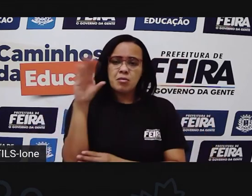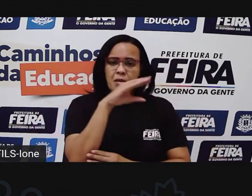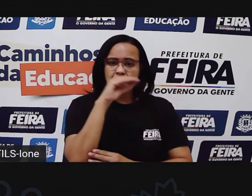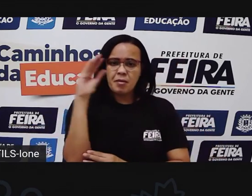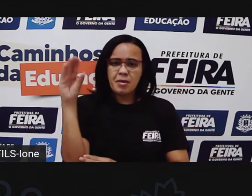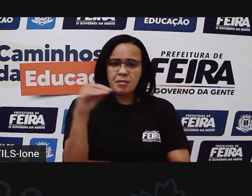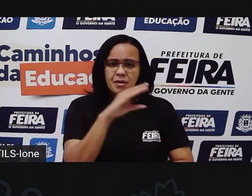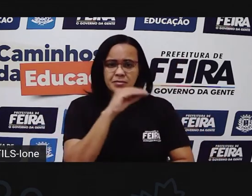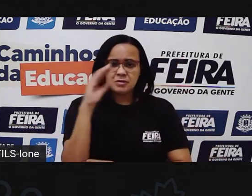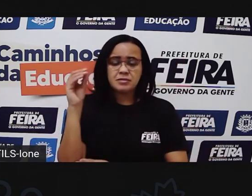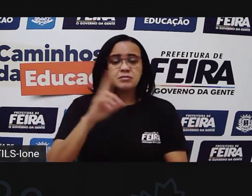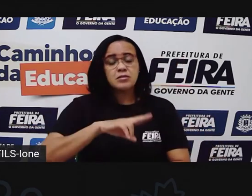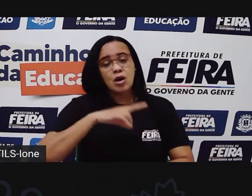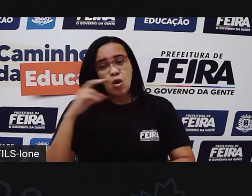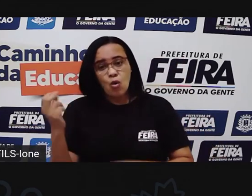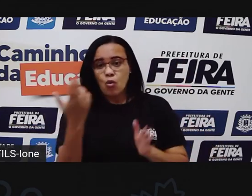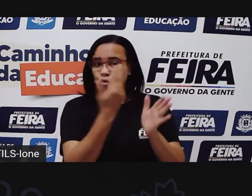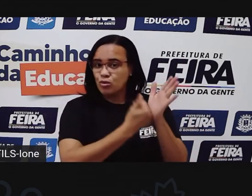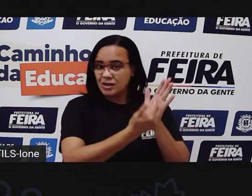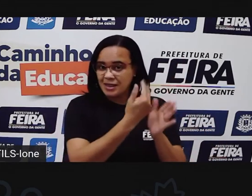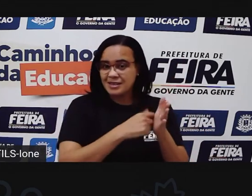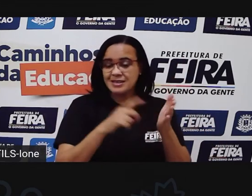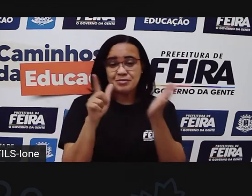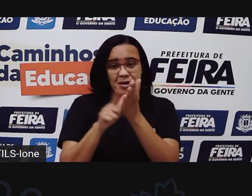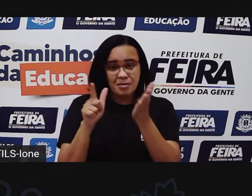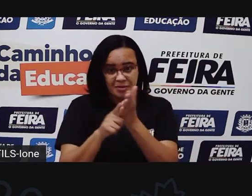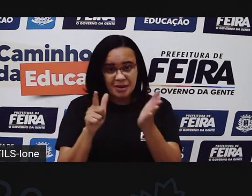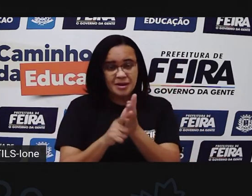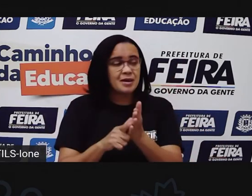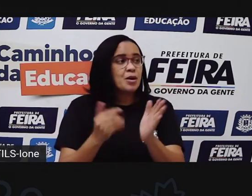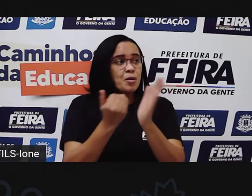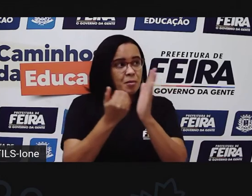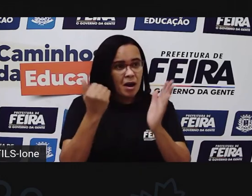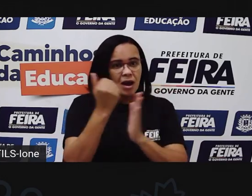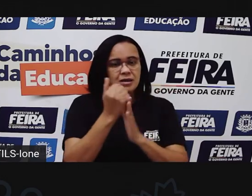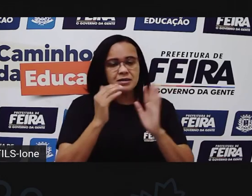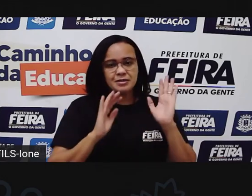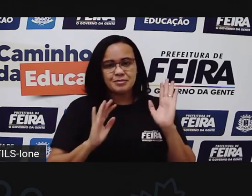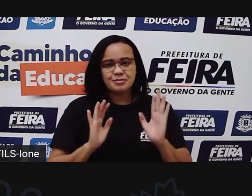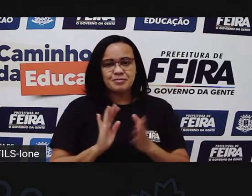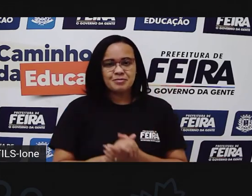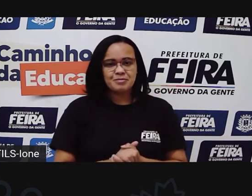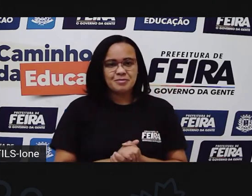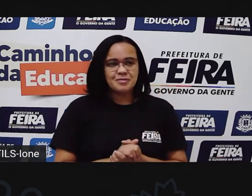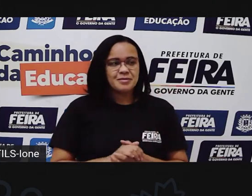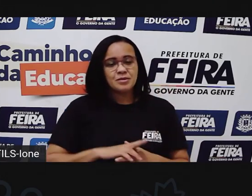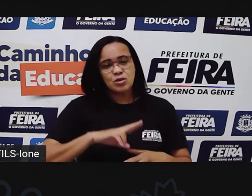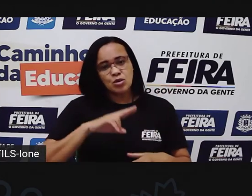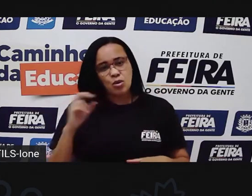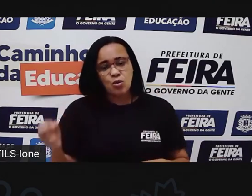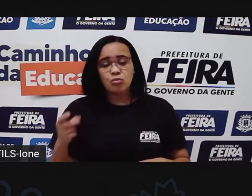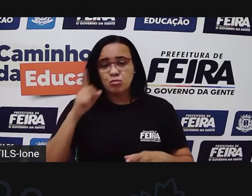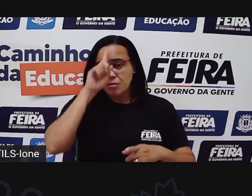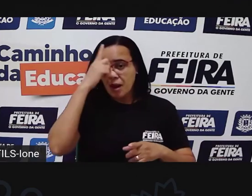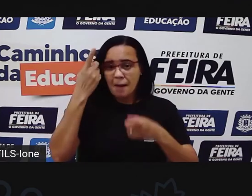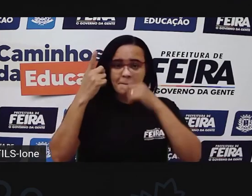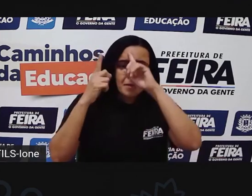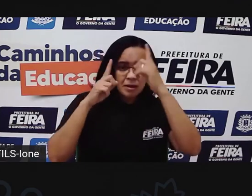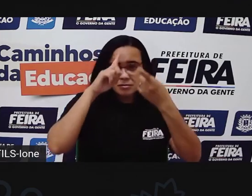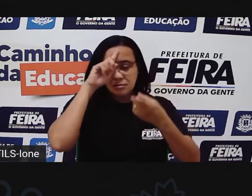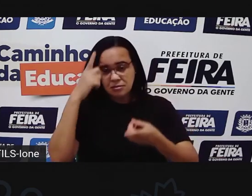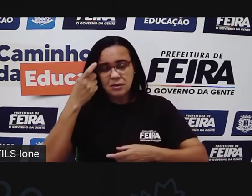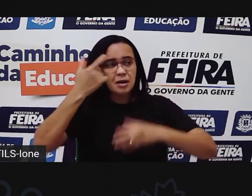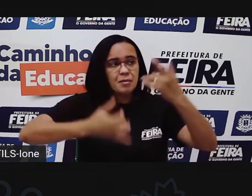dobraduras, Fazer a do saci, fazer a do curupira, né? E você usa a sua criatividade. Na internet a gente consegue